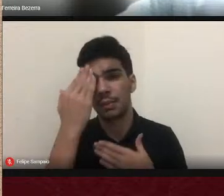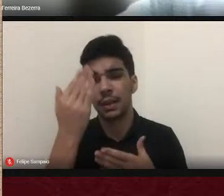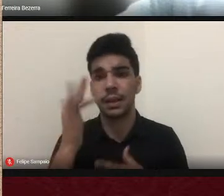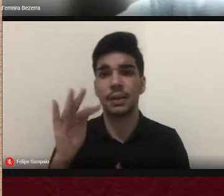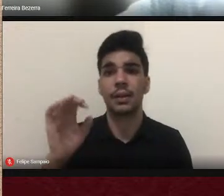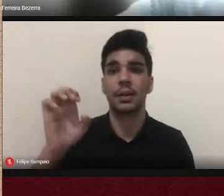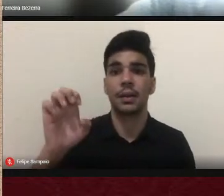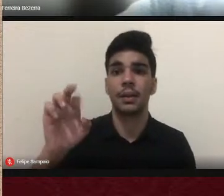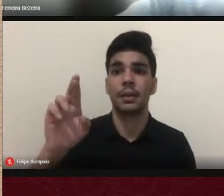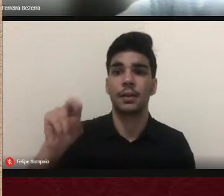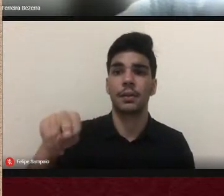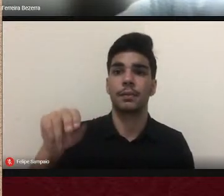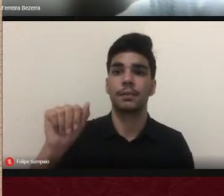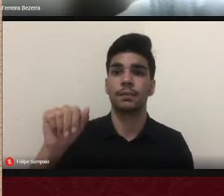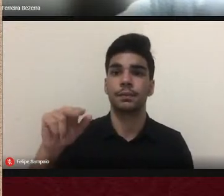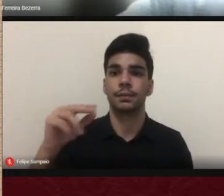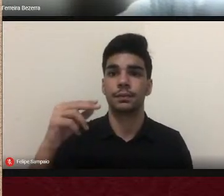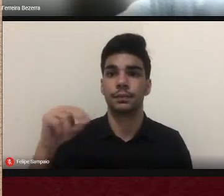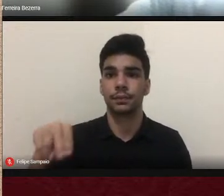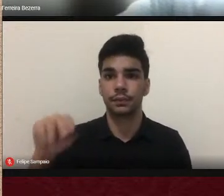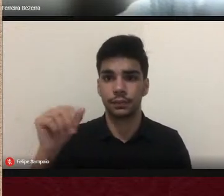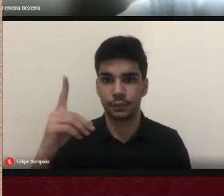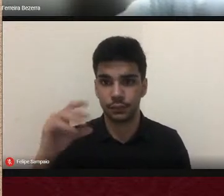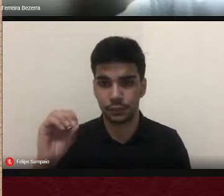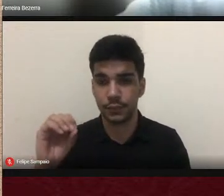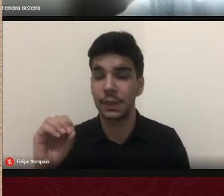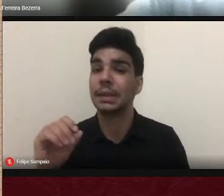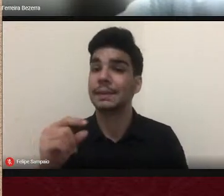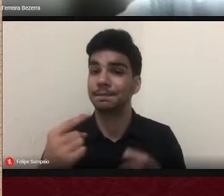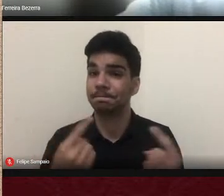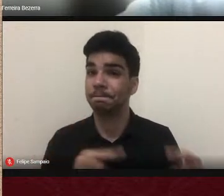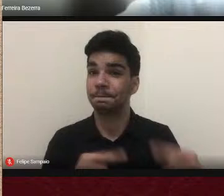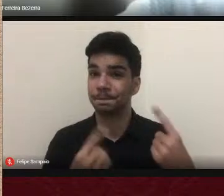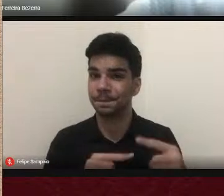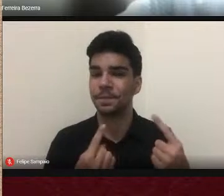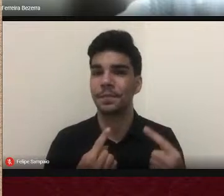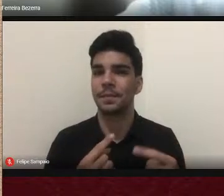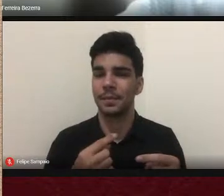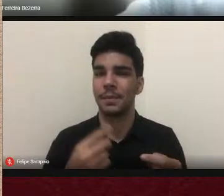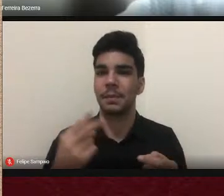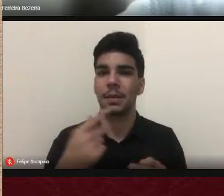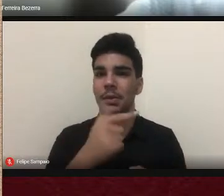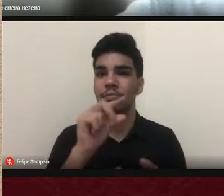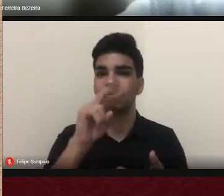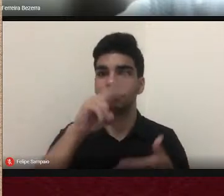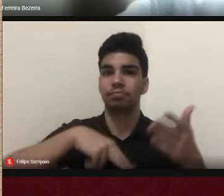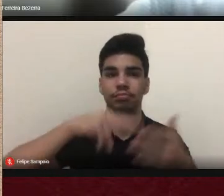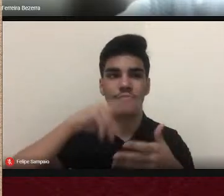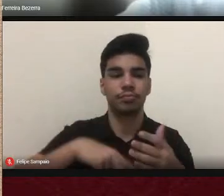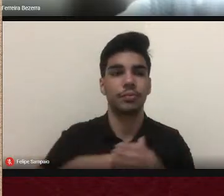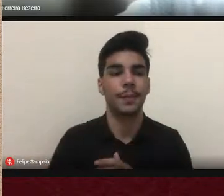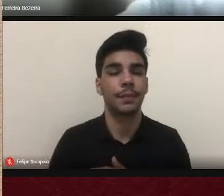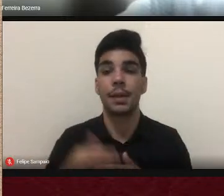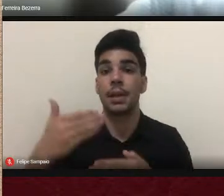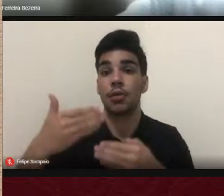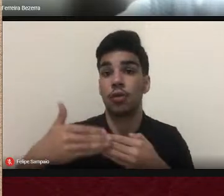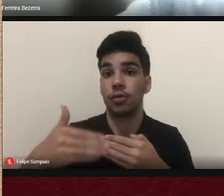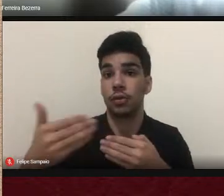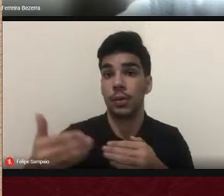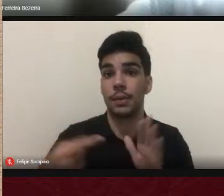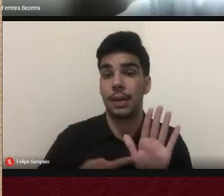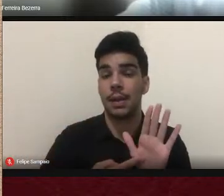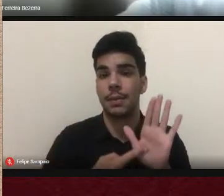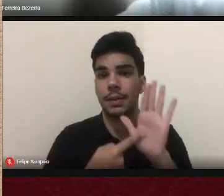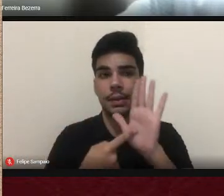seu livro com certeza instiga bastante aos leitores nós continuamos agora com essa apresentação